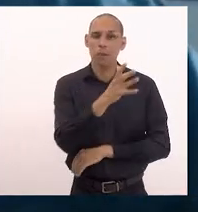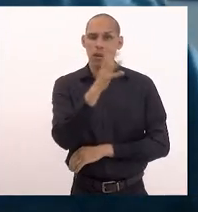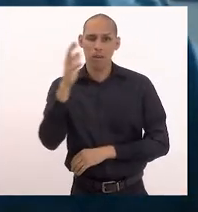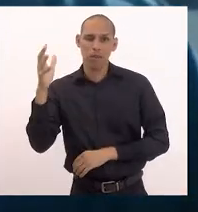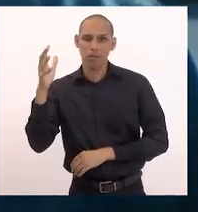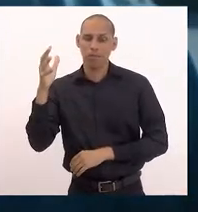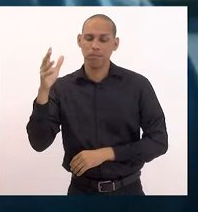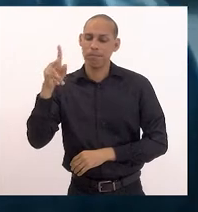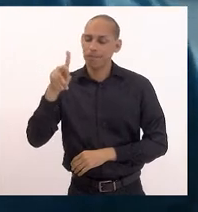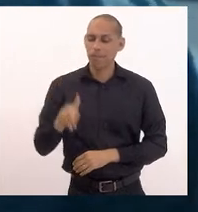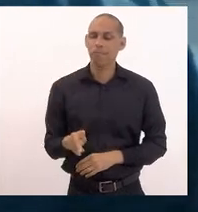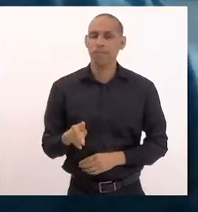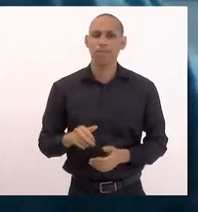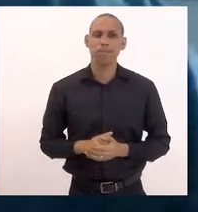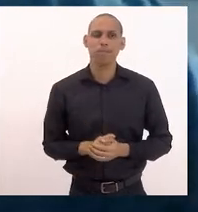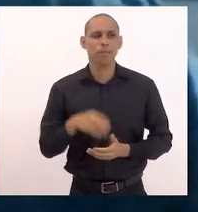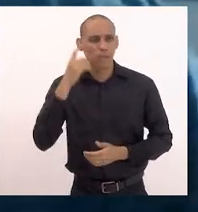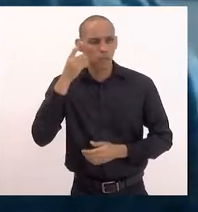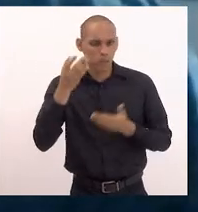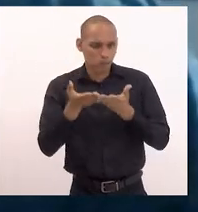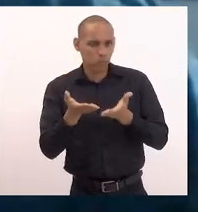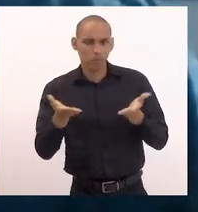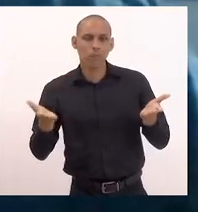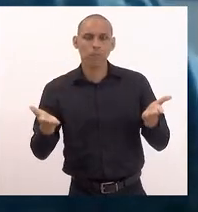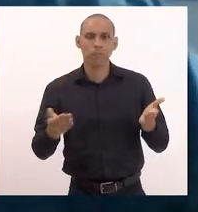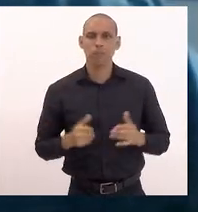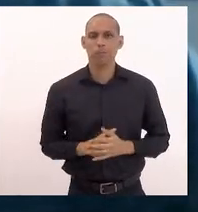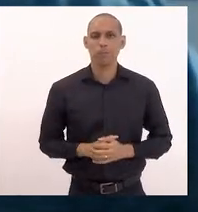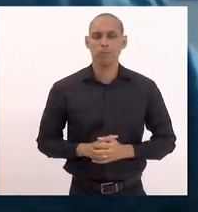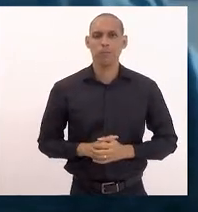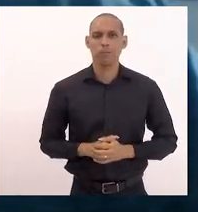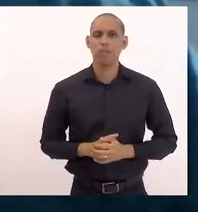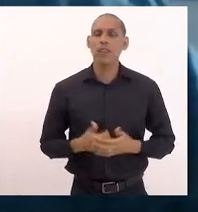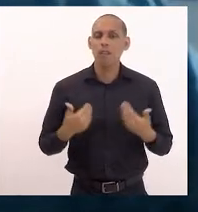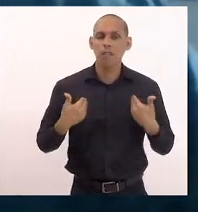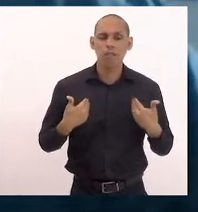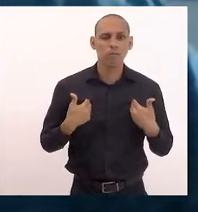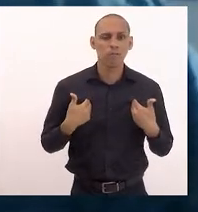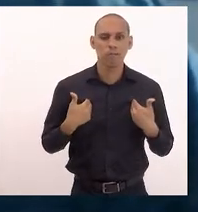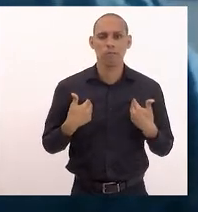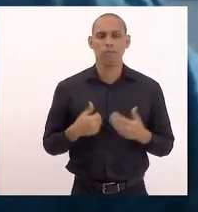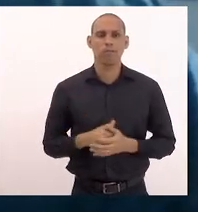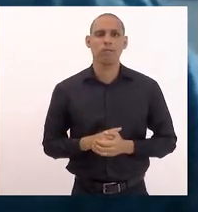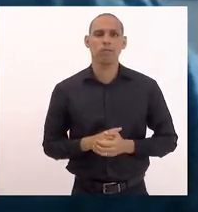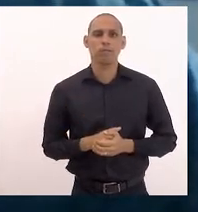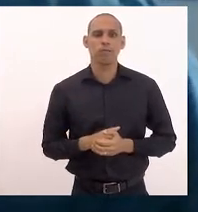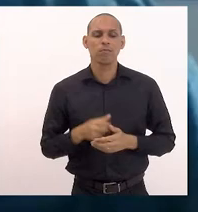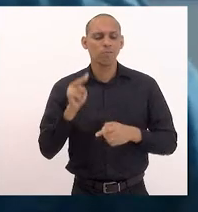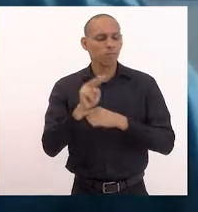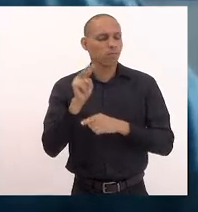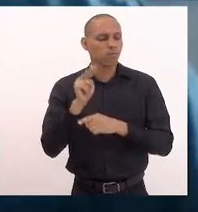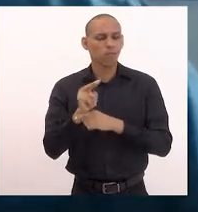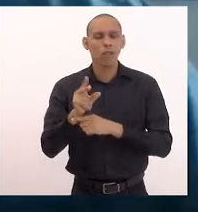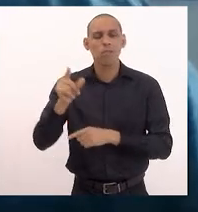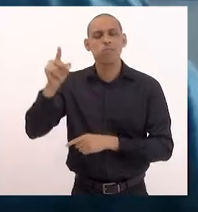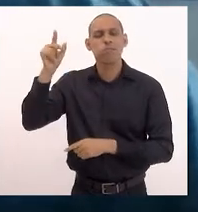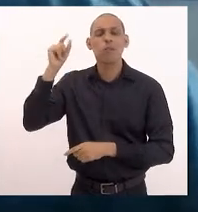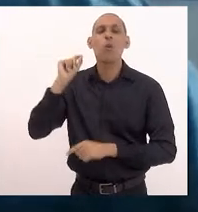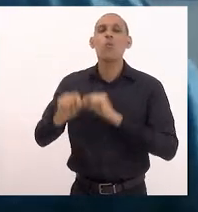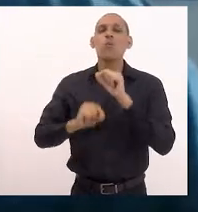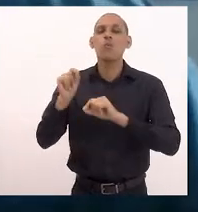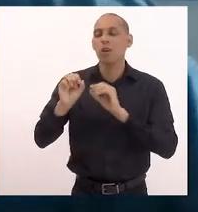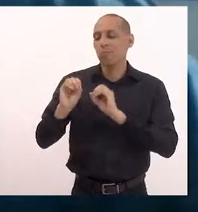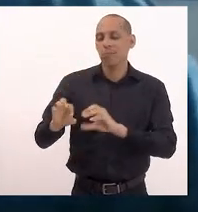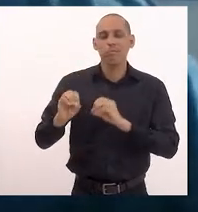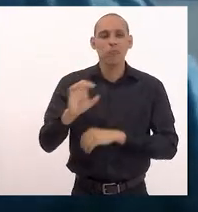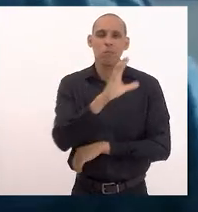Presidente, deputadas, deputados, eu sou um defensor antigo da educação ambiental.